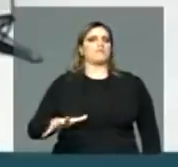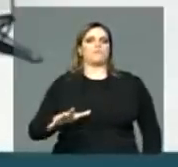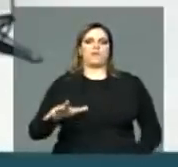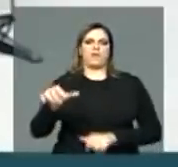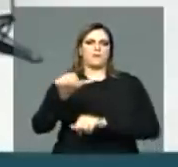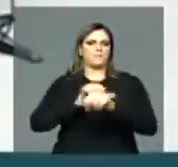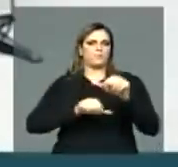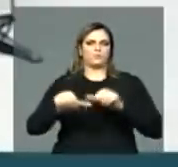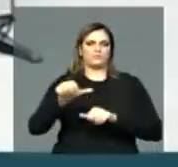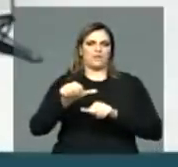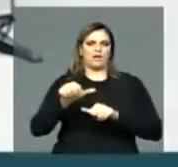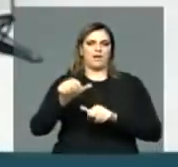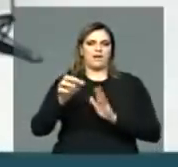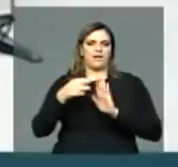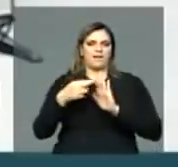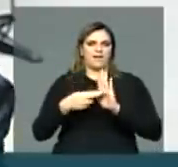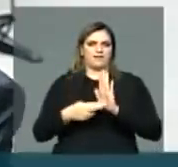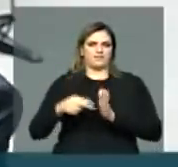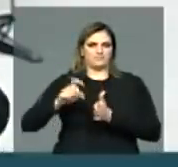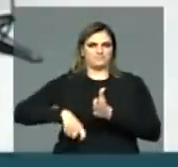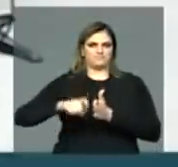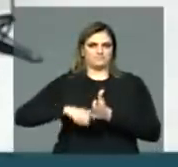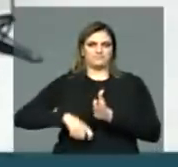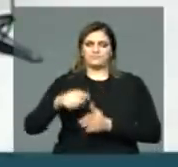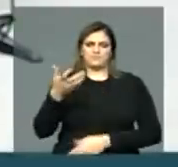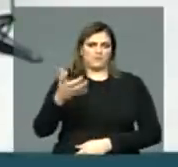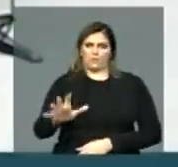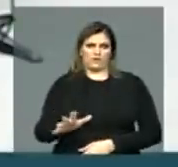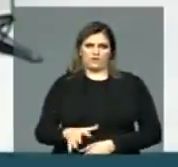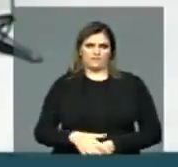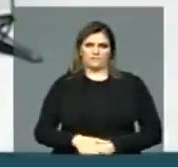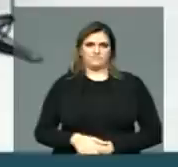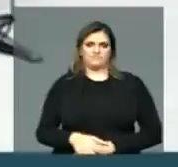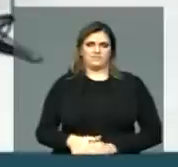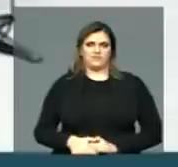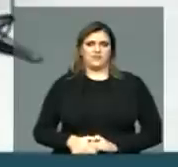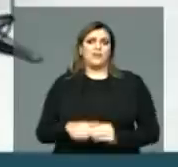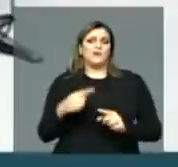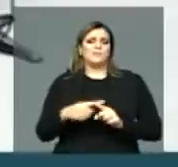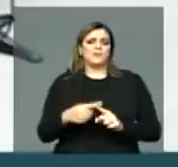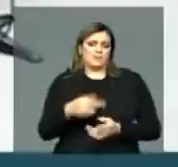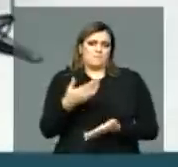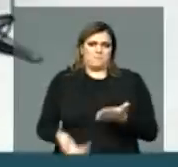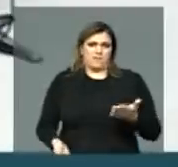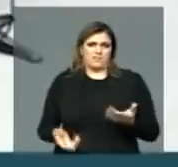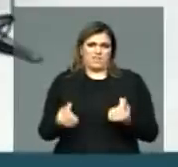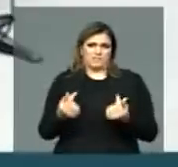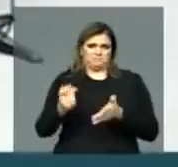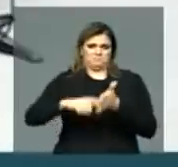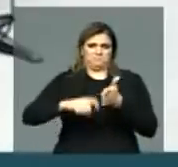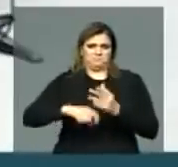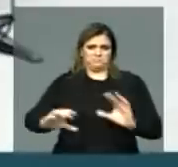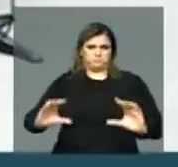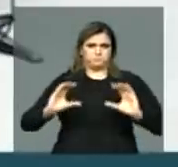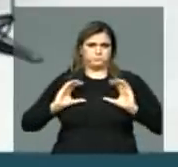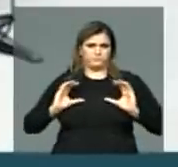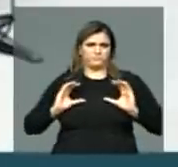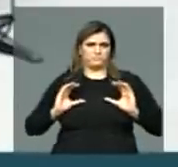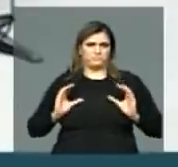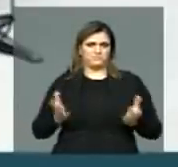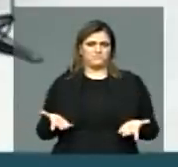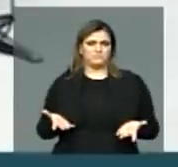tributária, isso é uma verdade, ele não quer abrir mão, não quer fazer reforma tributária, justa,